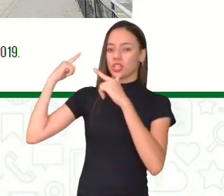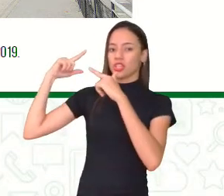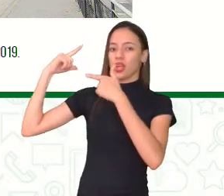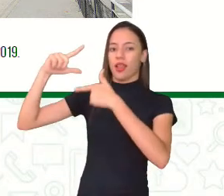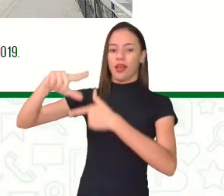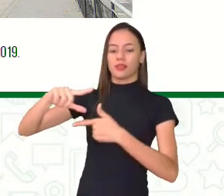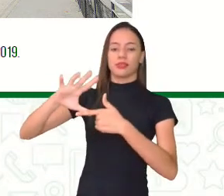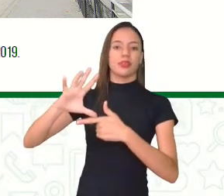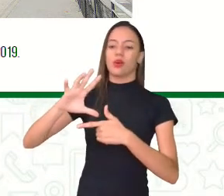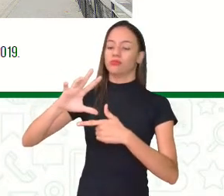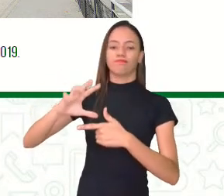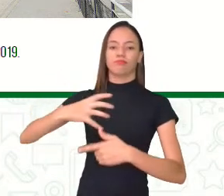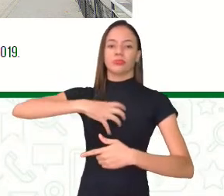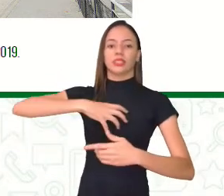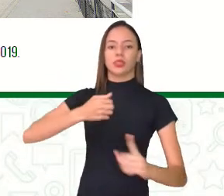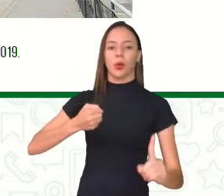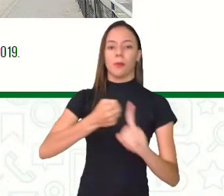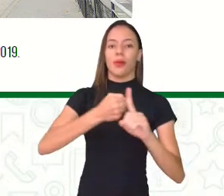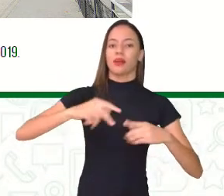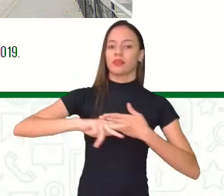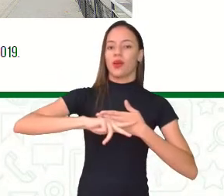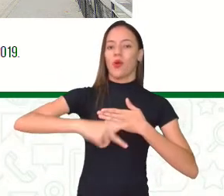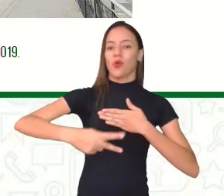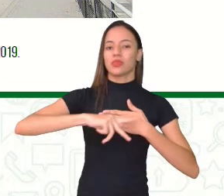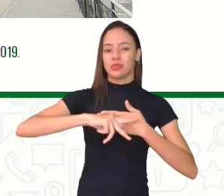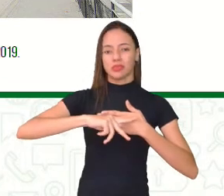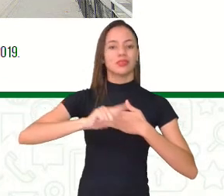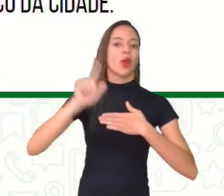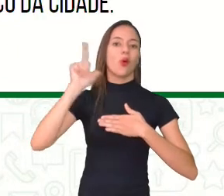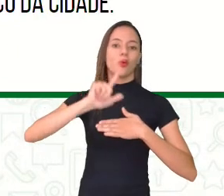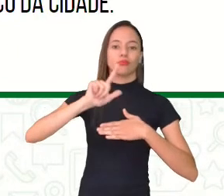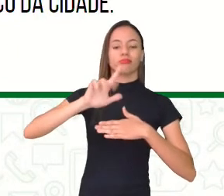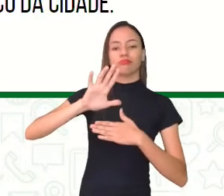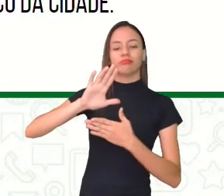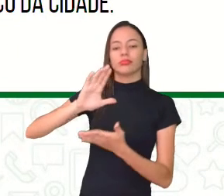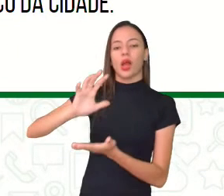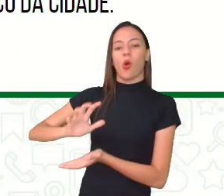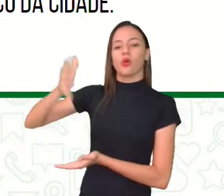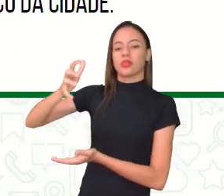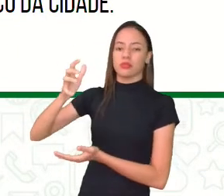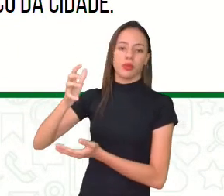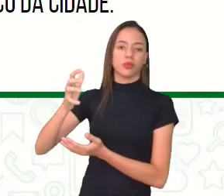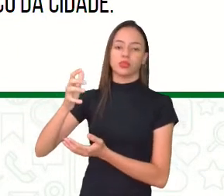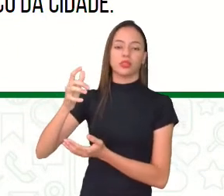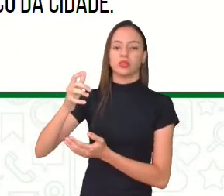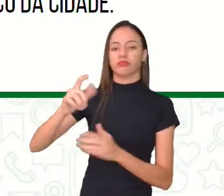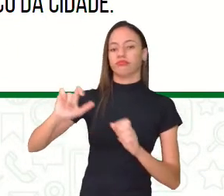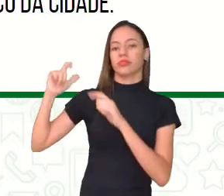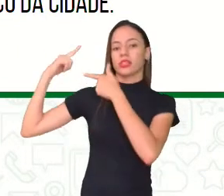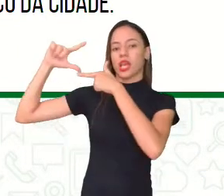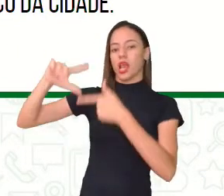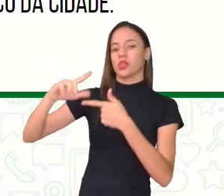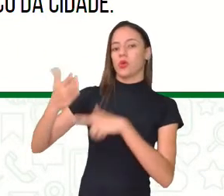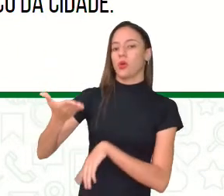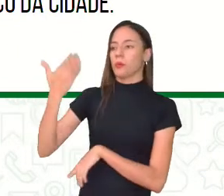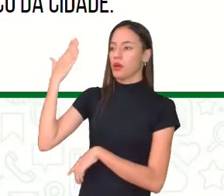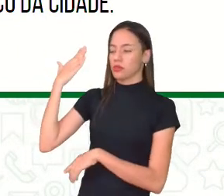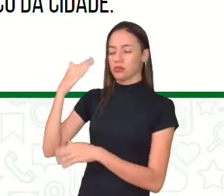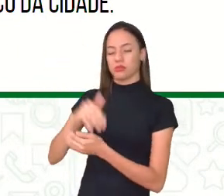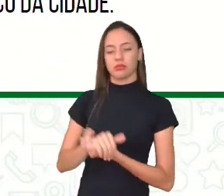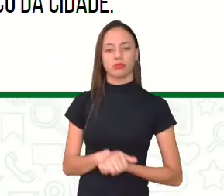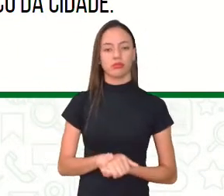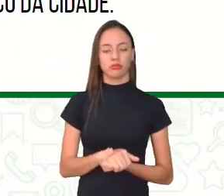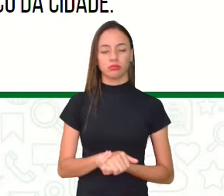vem sentindo as consequências do que aconteceu em gerações passadas, né, pessoal? Então, falar a respeito do